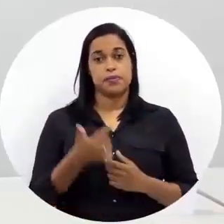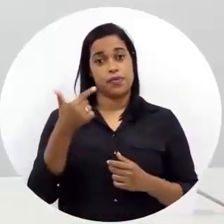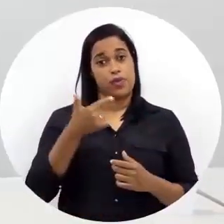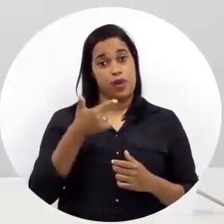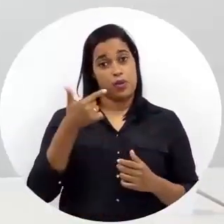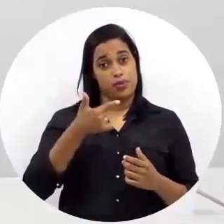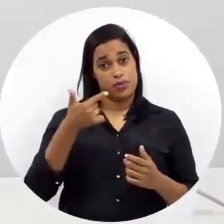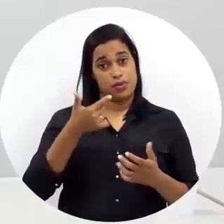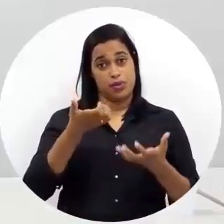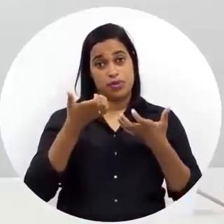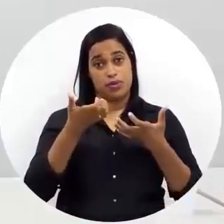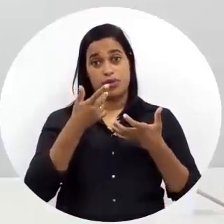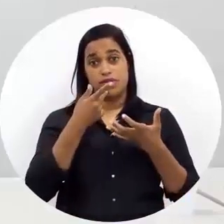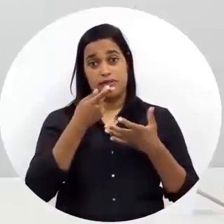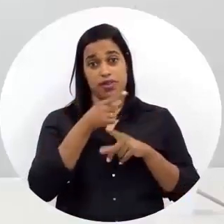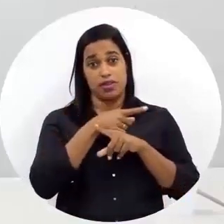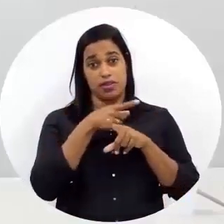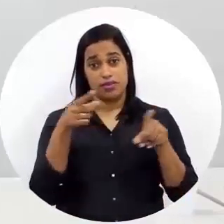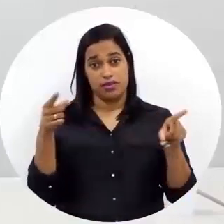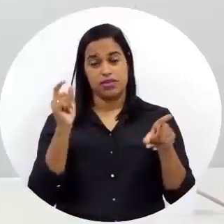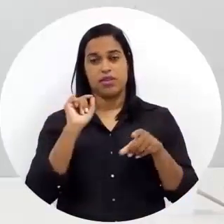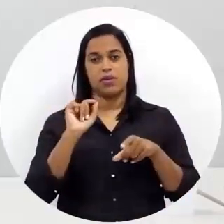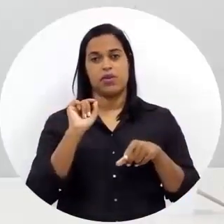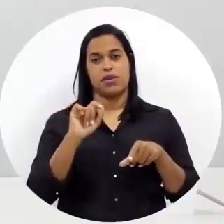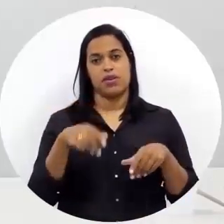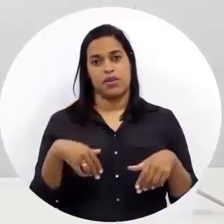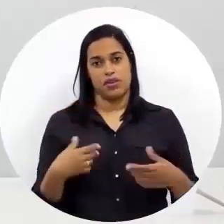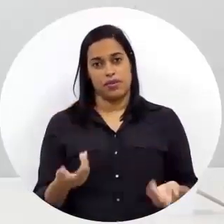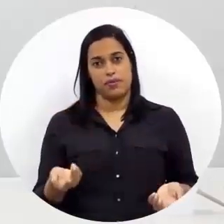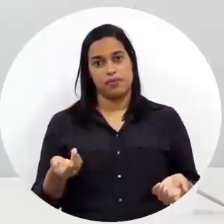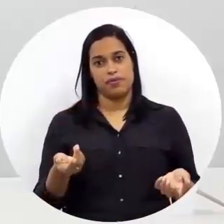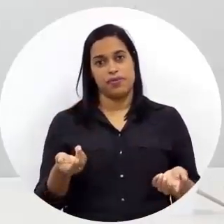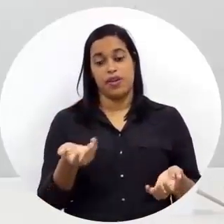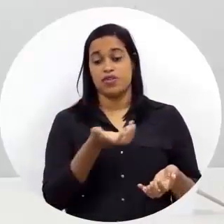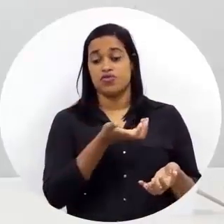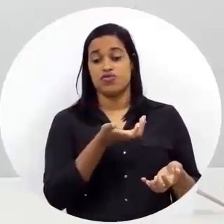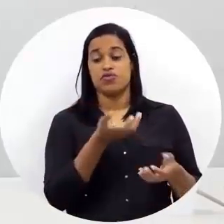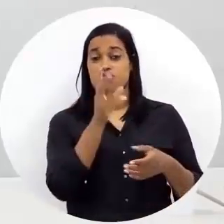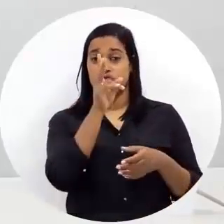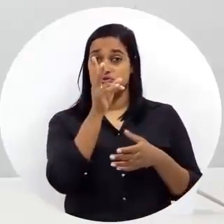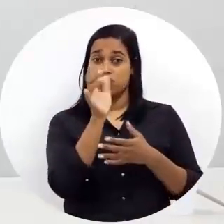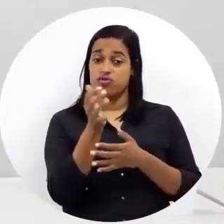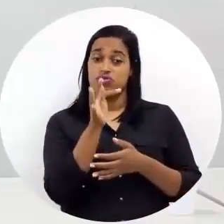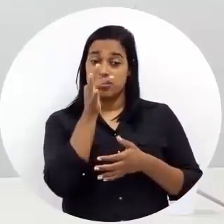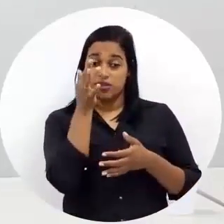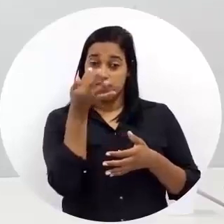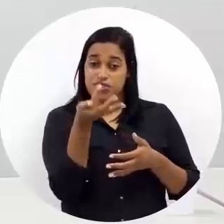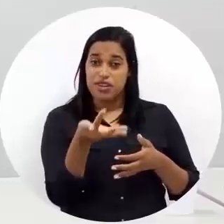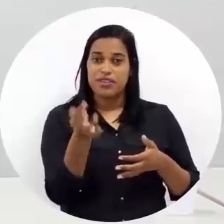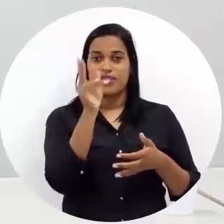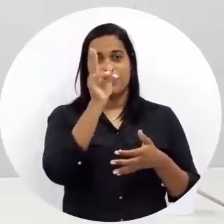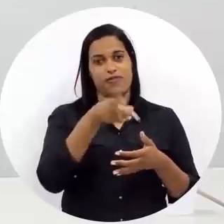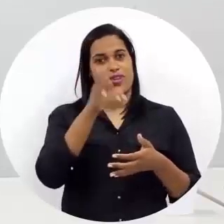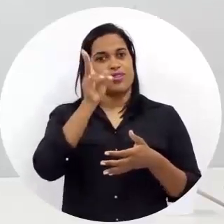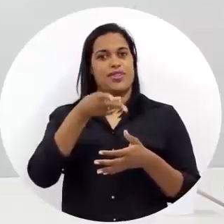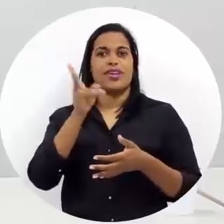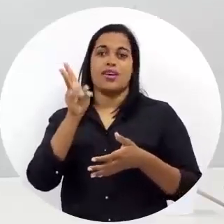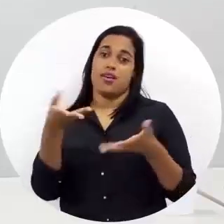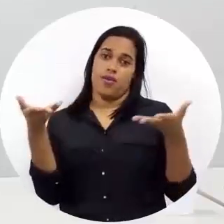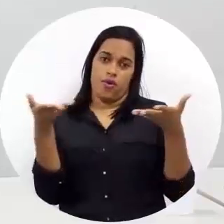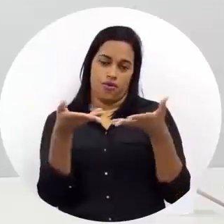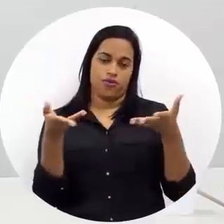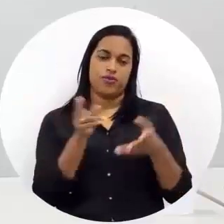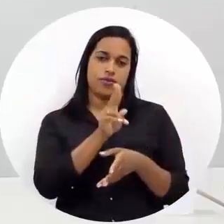O segundo que eu queria falar com vocês agora é a questão do jardim vertical, né? Também é outra